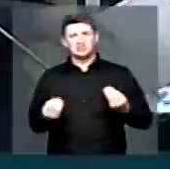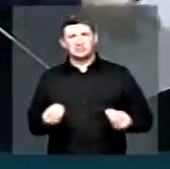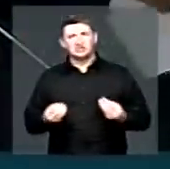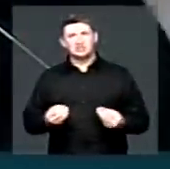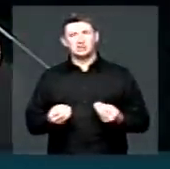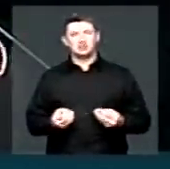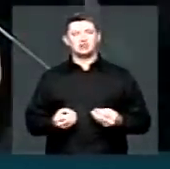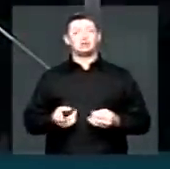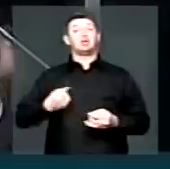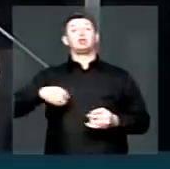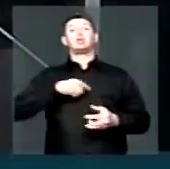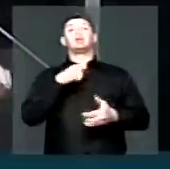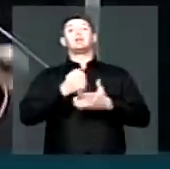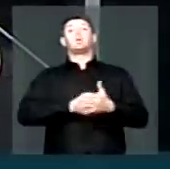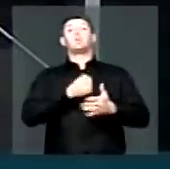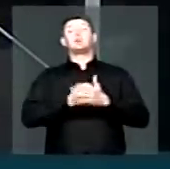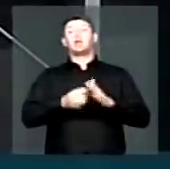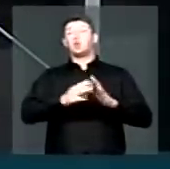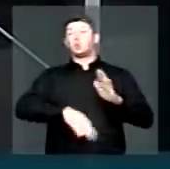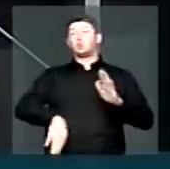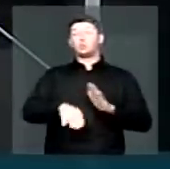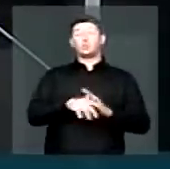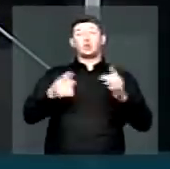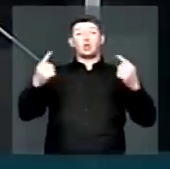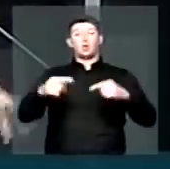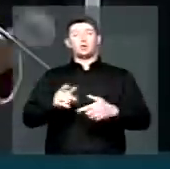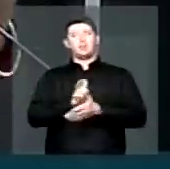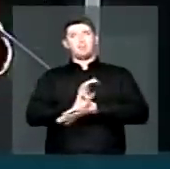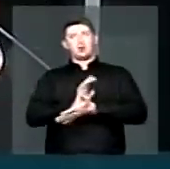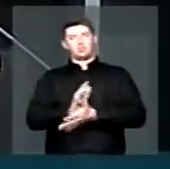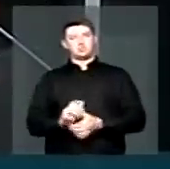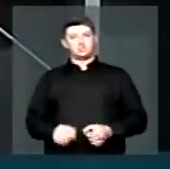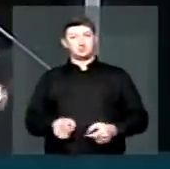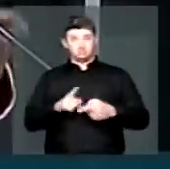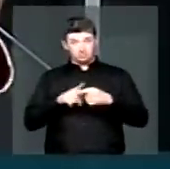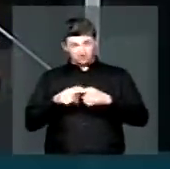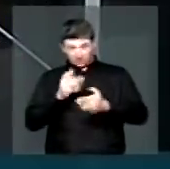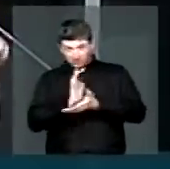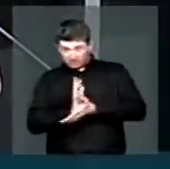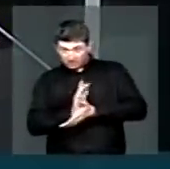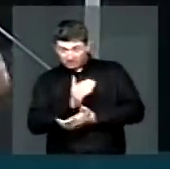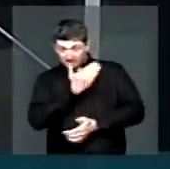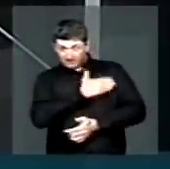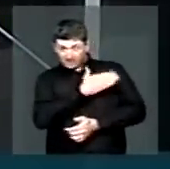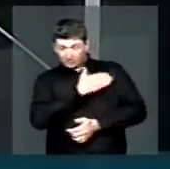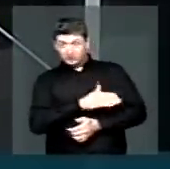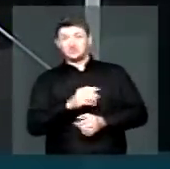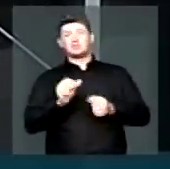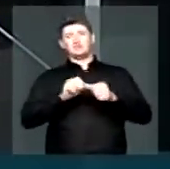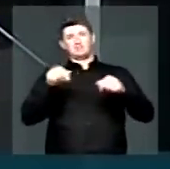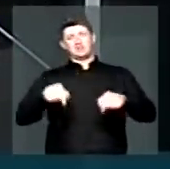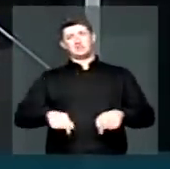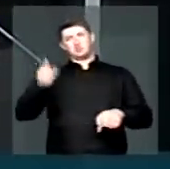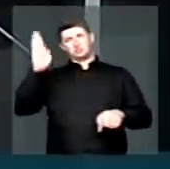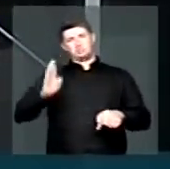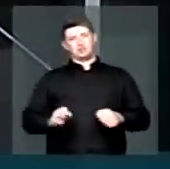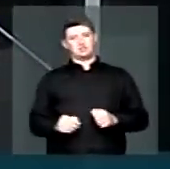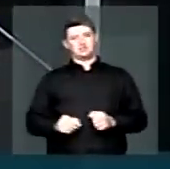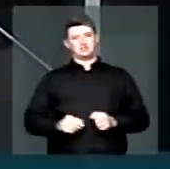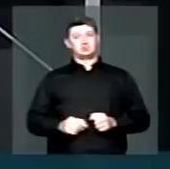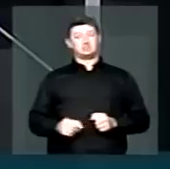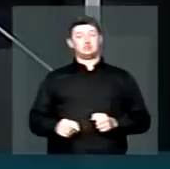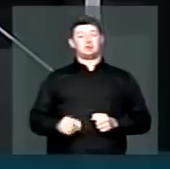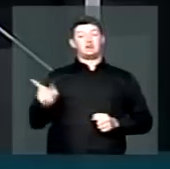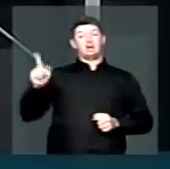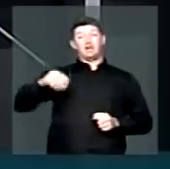Nós temos que combater todo tipo de intolerância, porque a intolerância que está se dando neste país é o